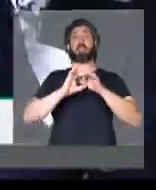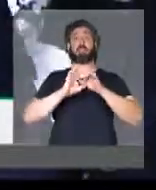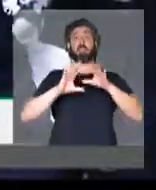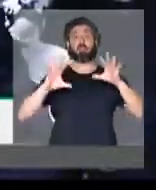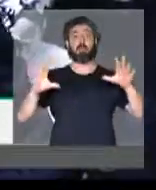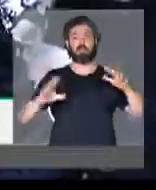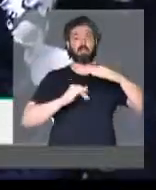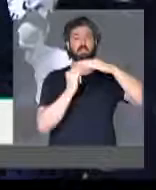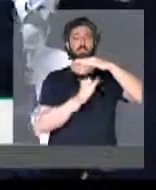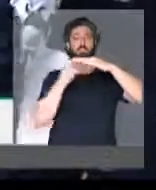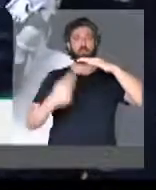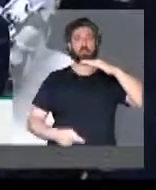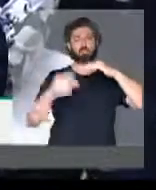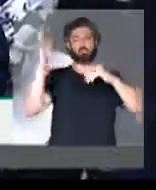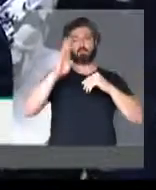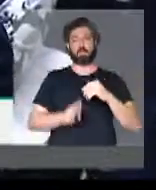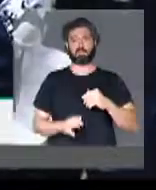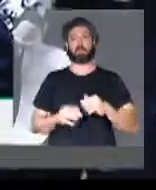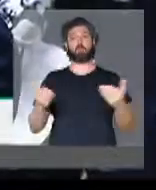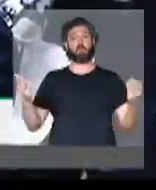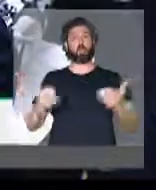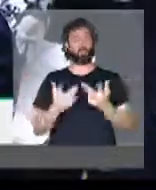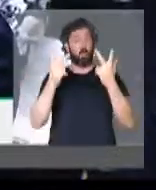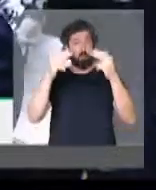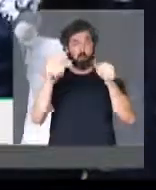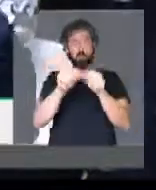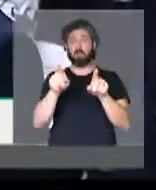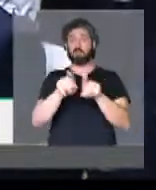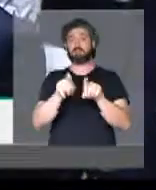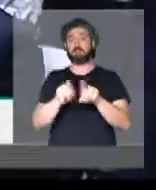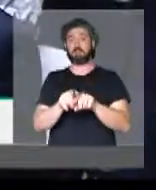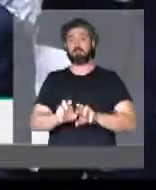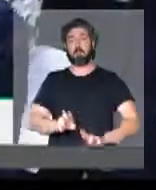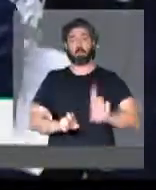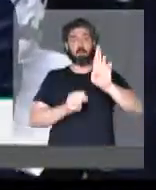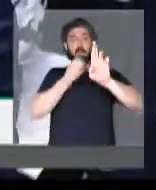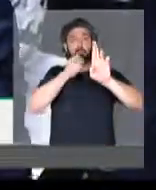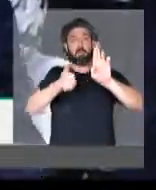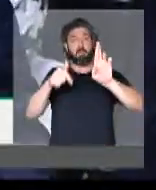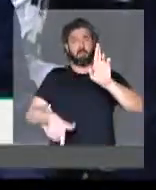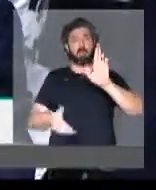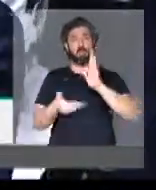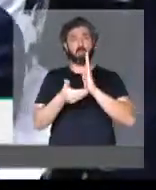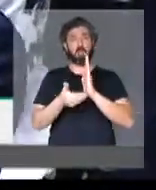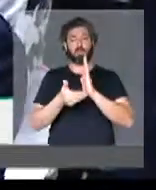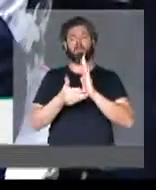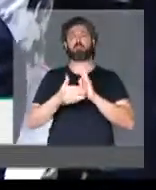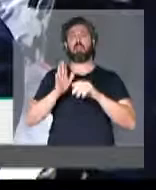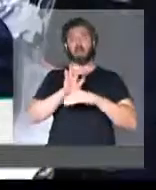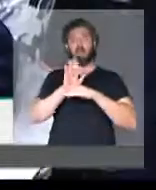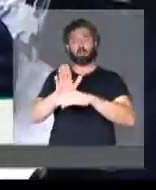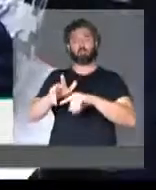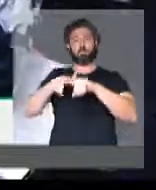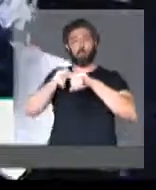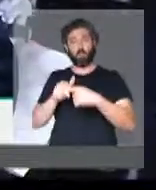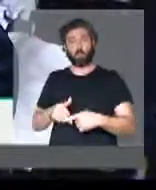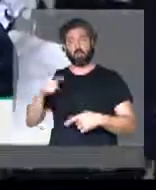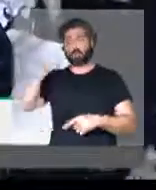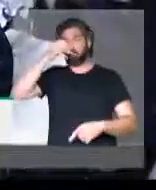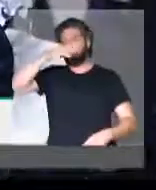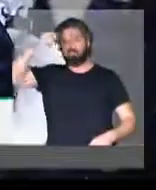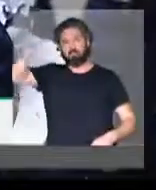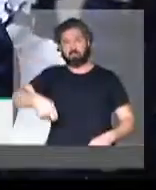livre das instituições foi o que fez hoje, representando bem essa casa, contribuindo para corrigir essa